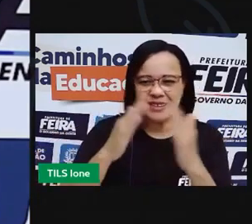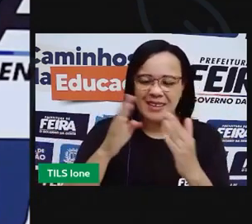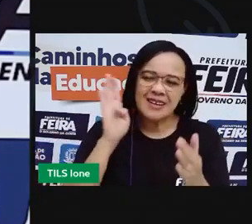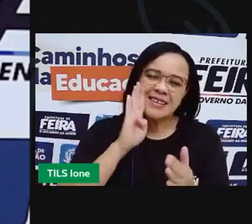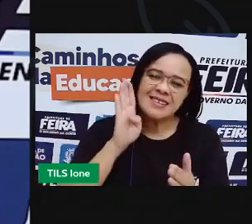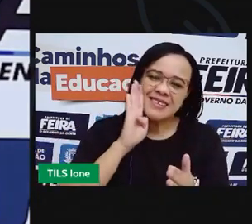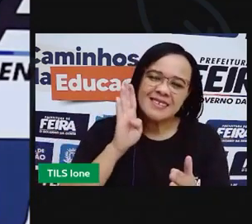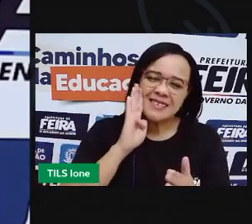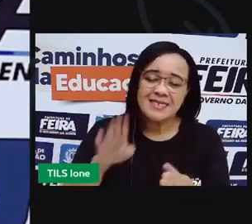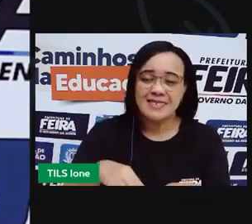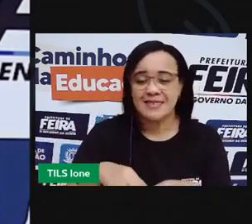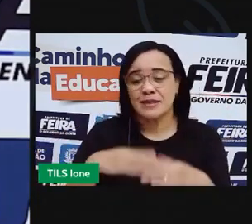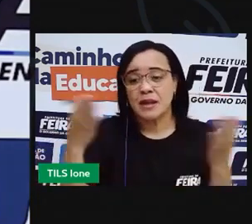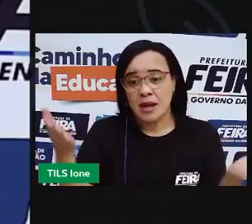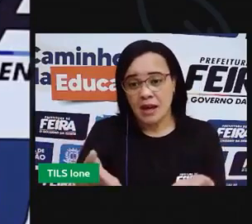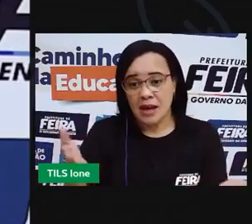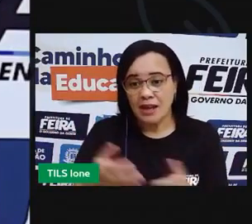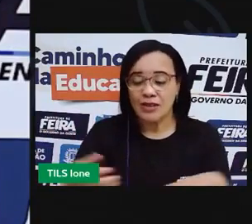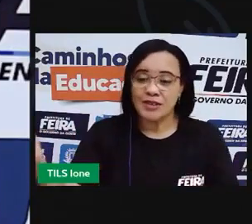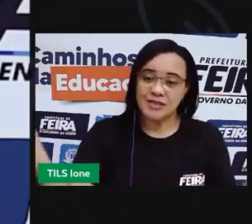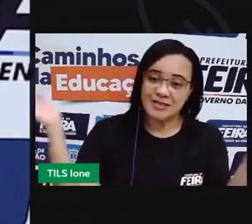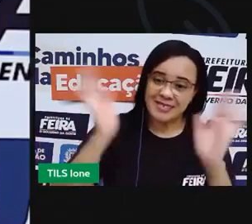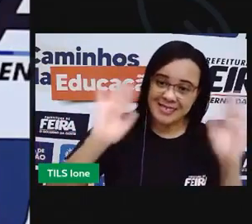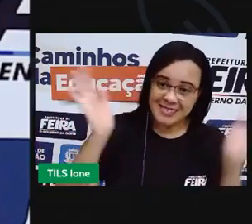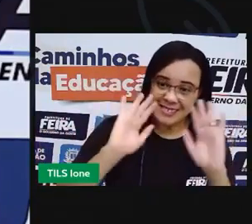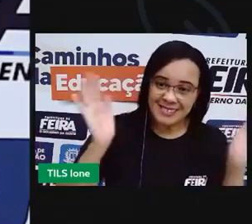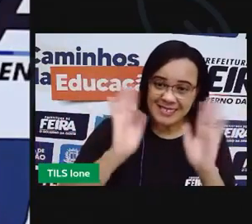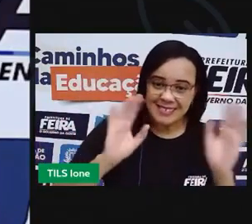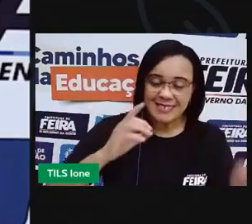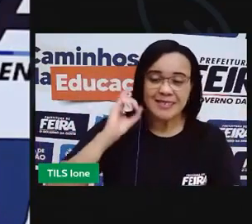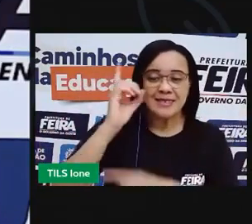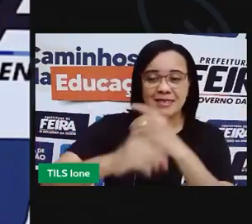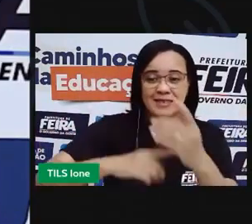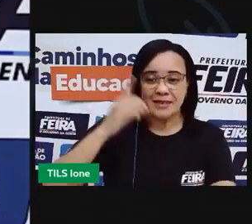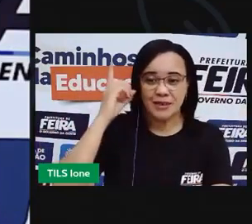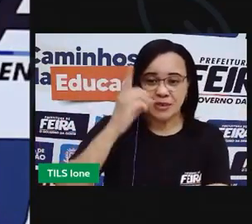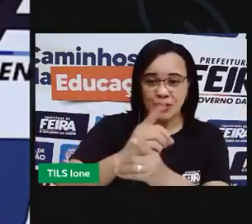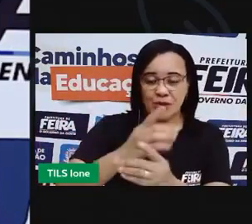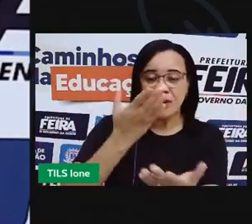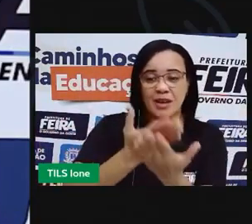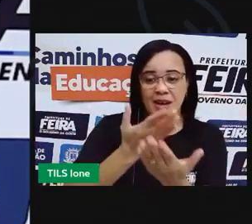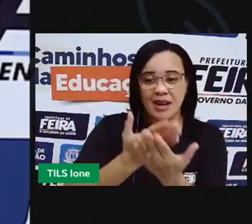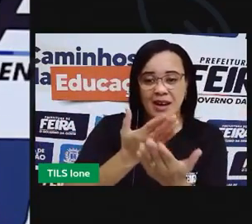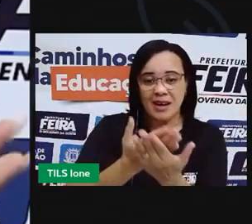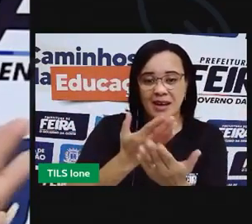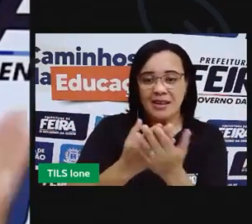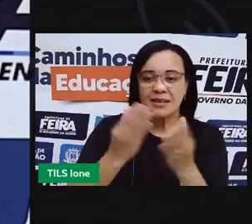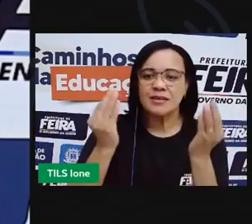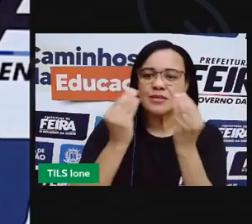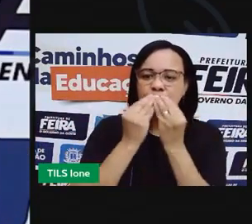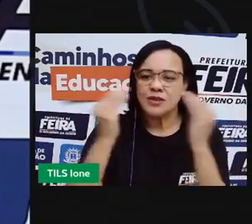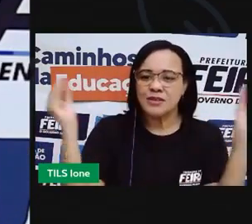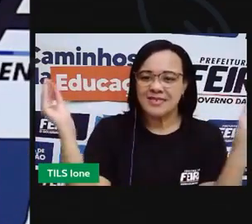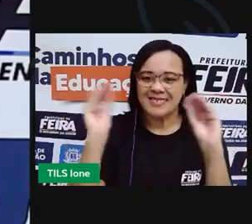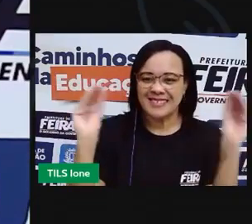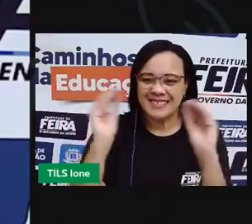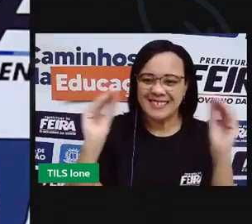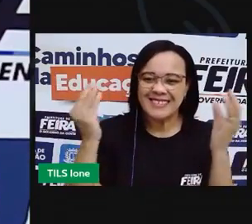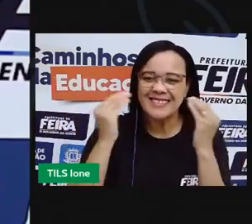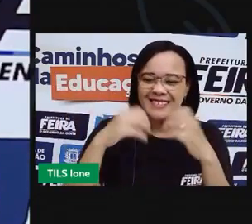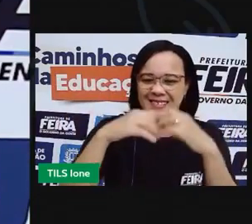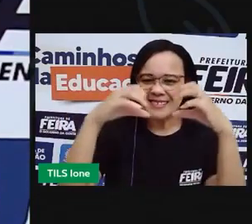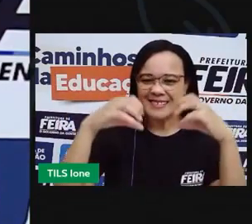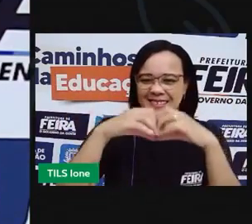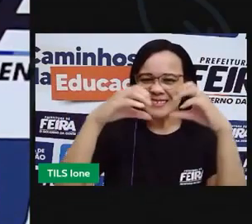agora a gente vai se despedir nos encontramos na próxima aula tá na próxima aula beijo grande do